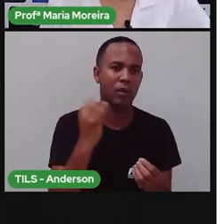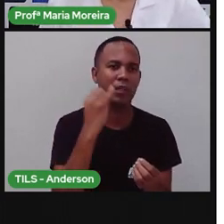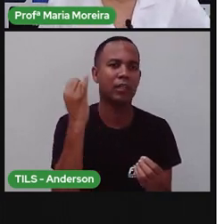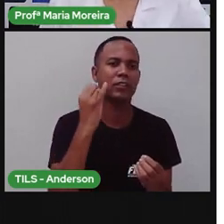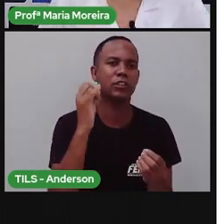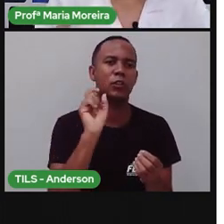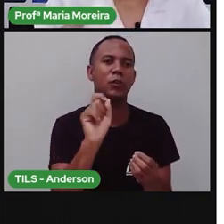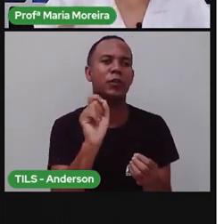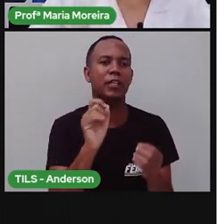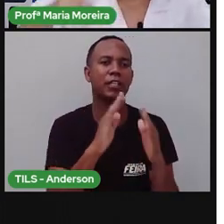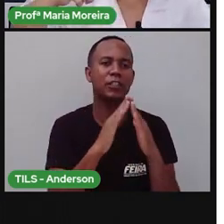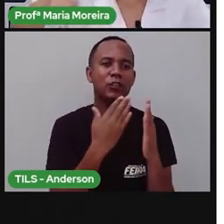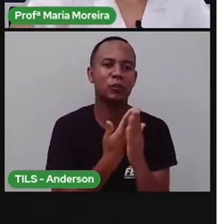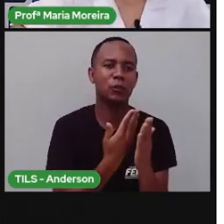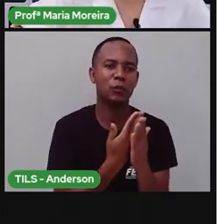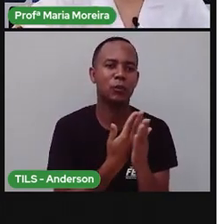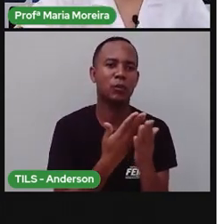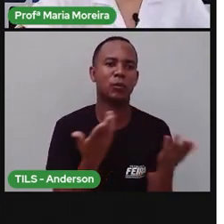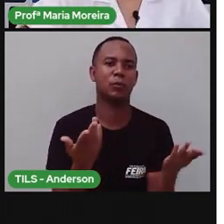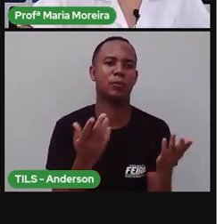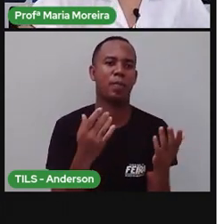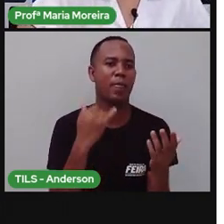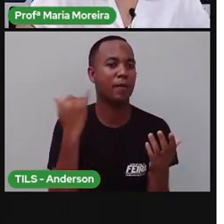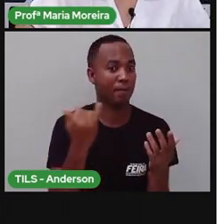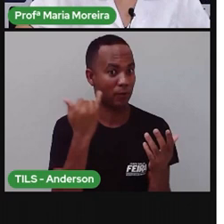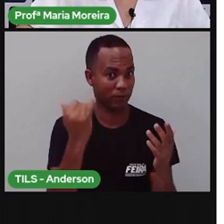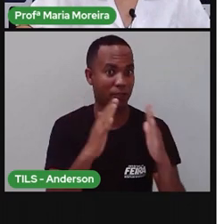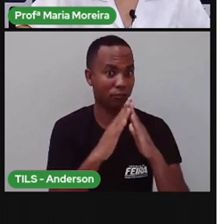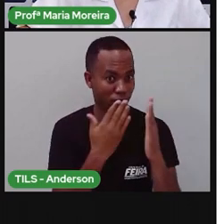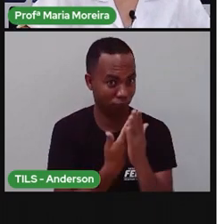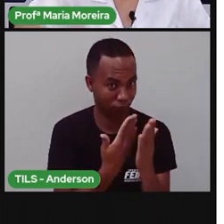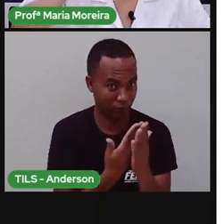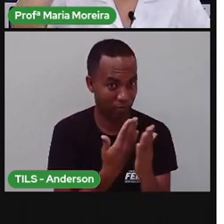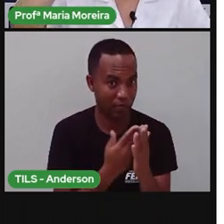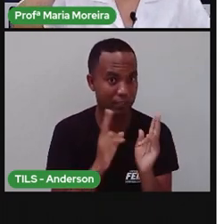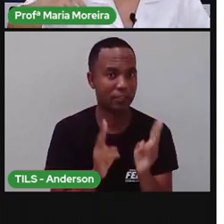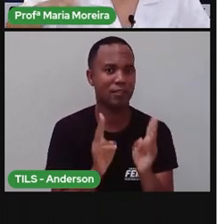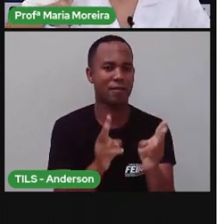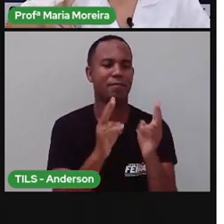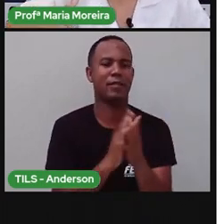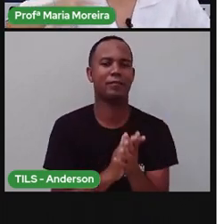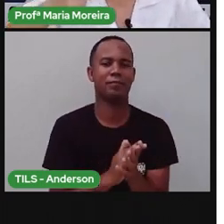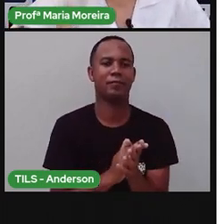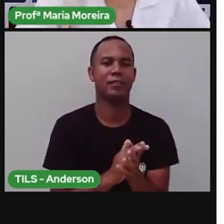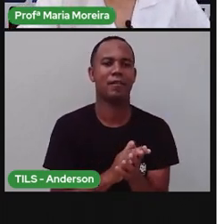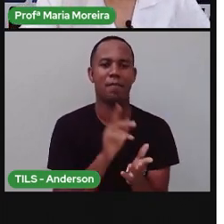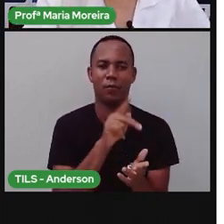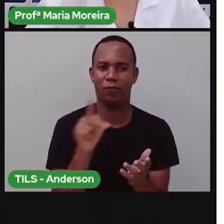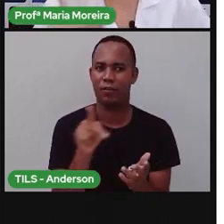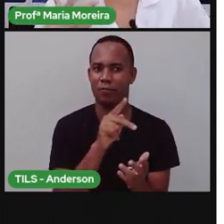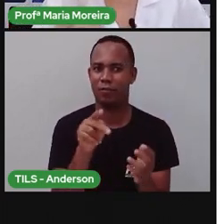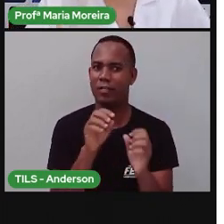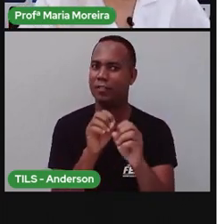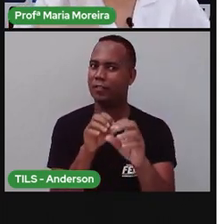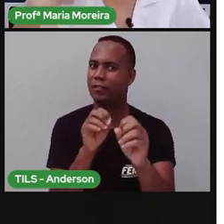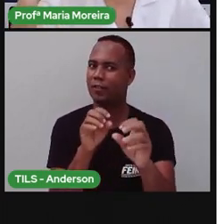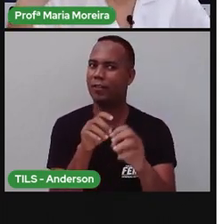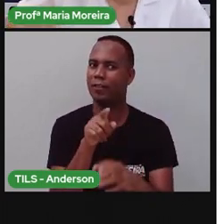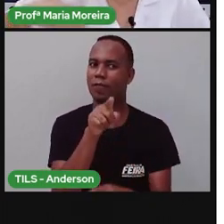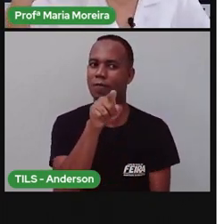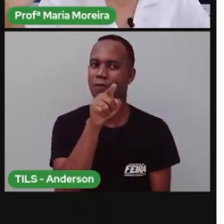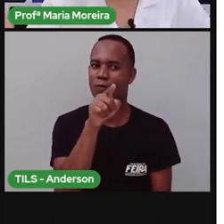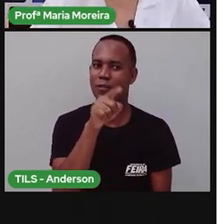aulas. É aí, Anderson, que tá a importância de estudar pra minha aula. Tô puxando a orelha de Anderson. Por quê? Porque você vai ficando